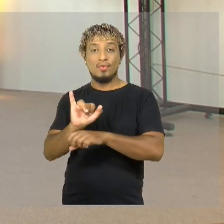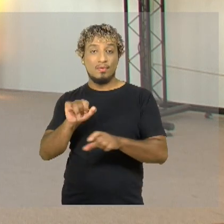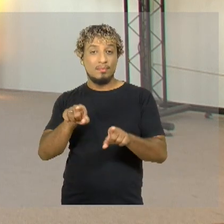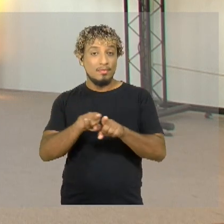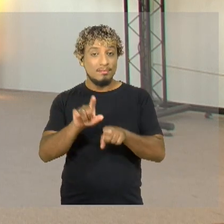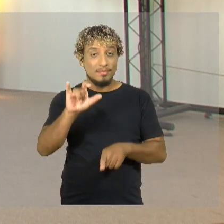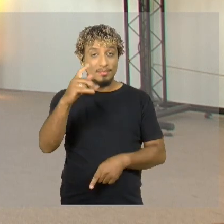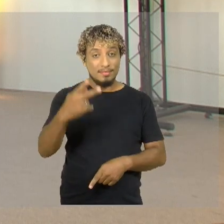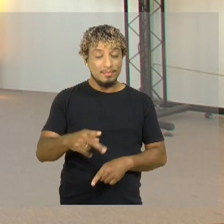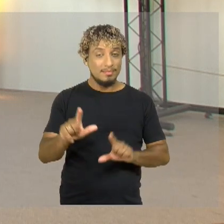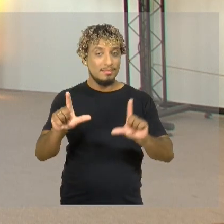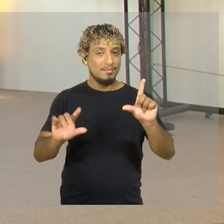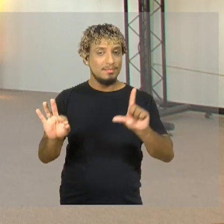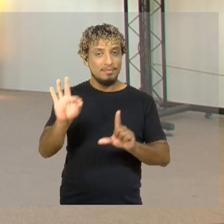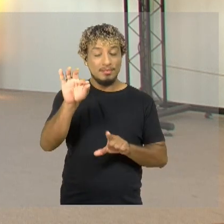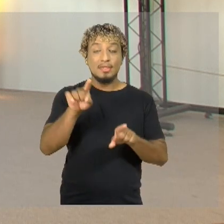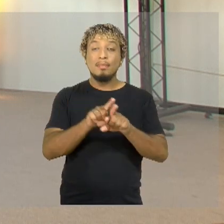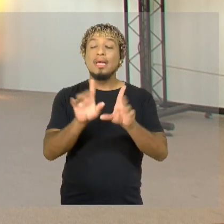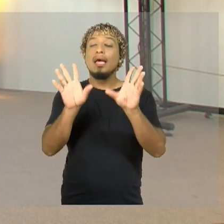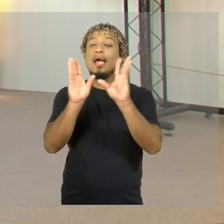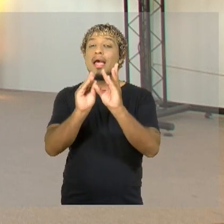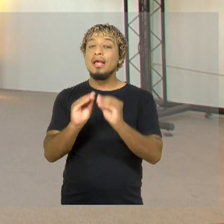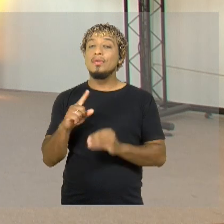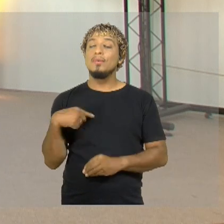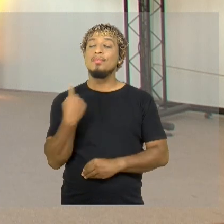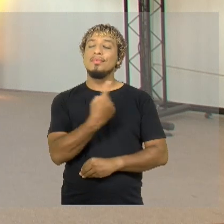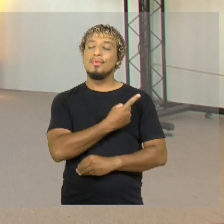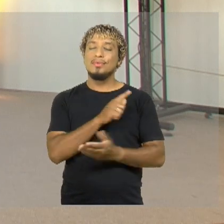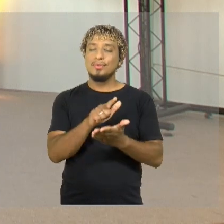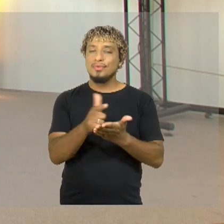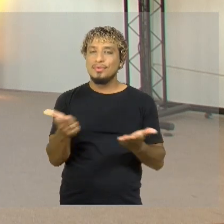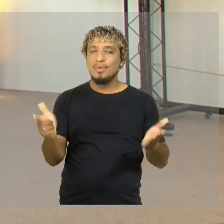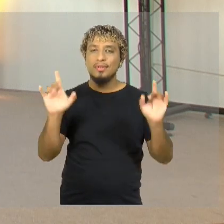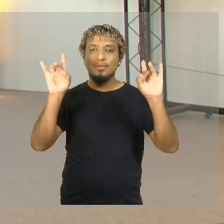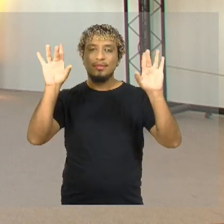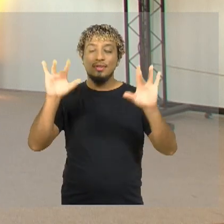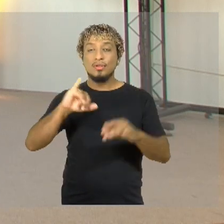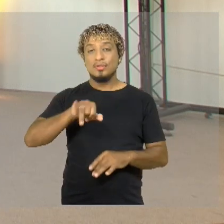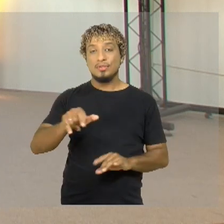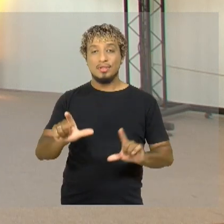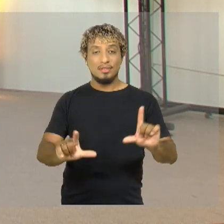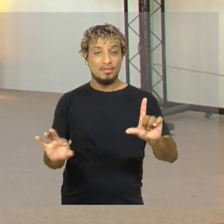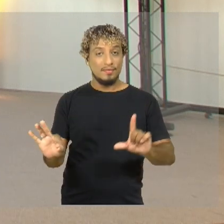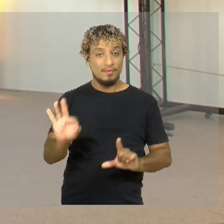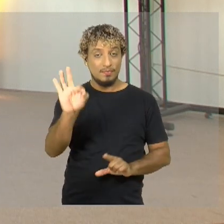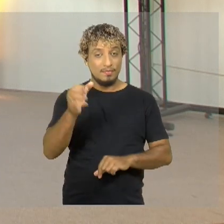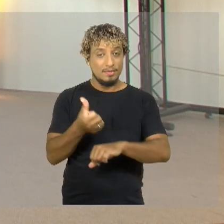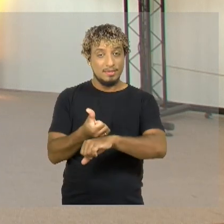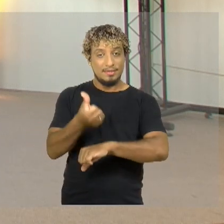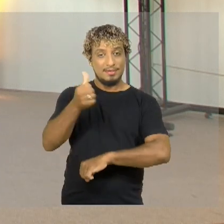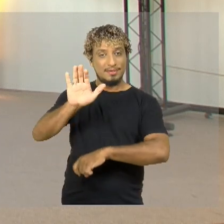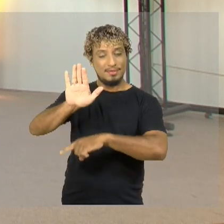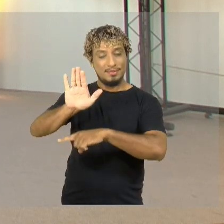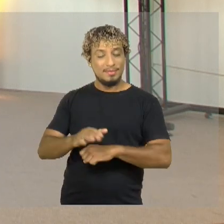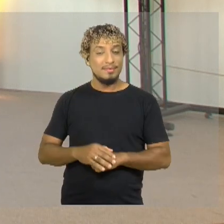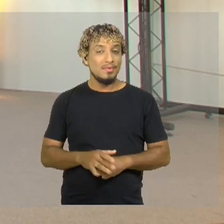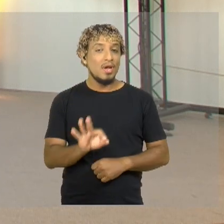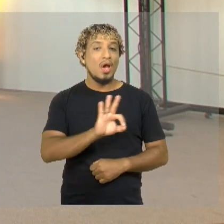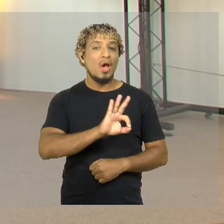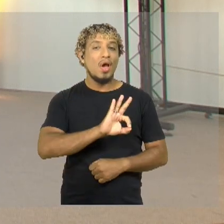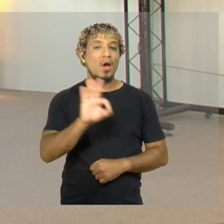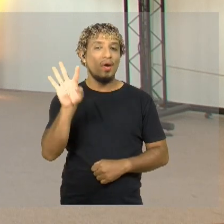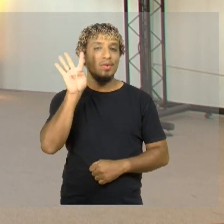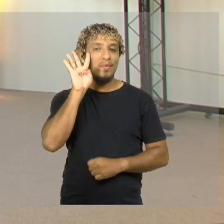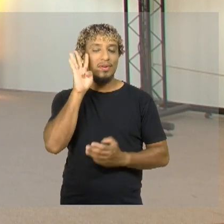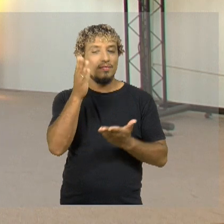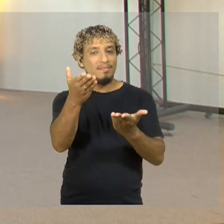da TV Ufima. Acompanhe também o resumo do nosso telejornal no Destaques JTV Ufima, às 18 horas. Uma ótima